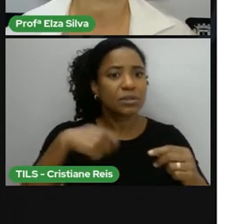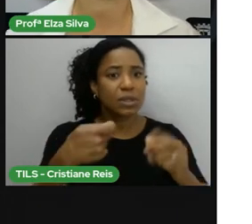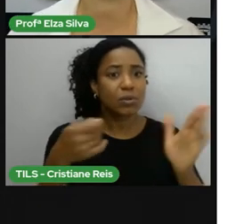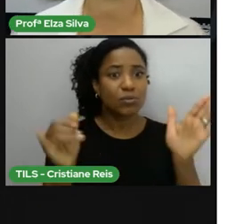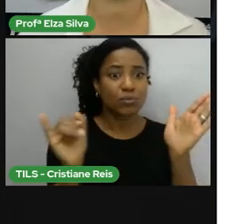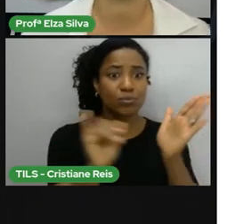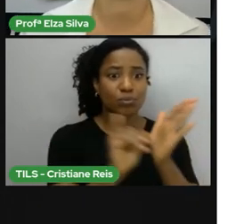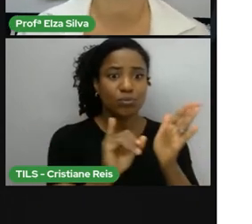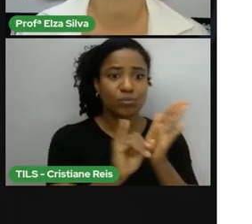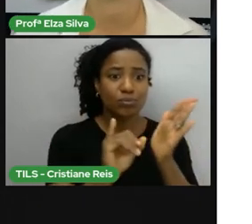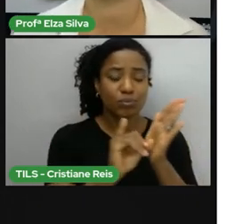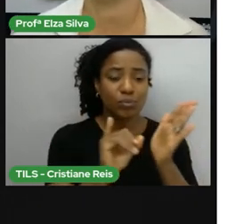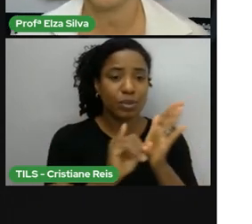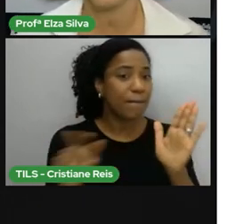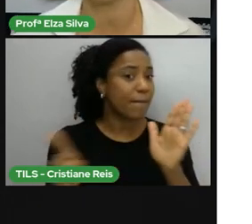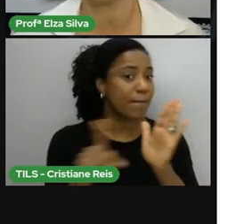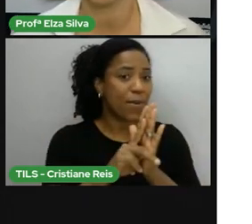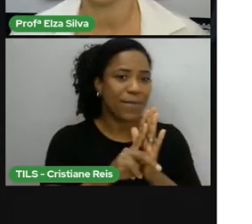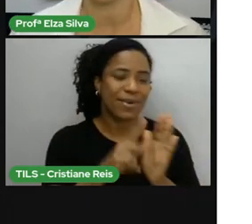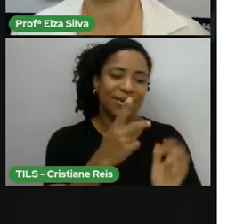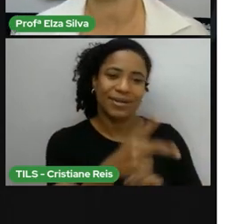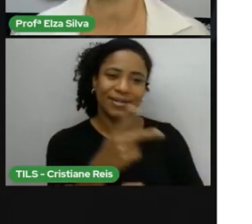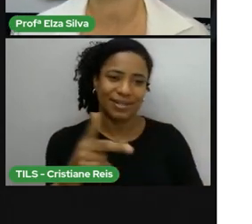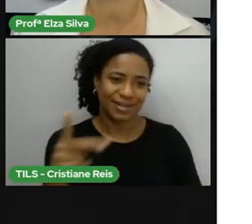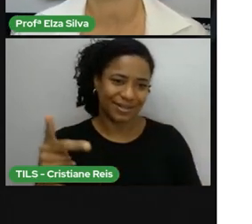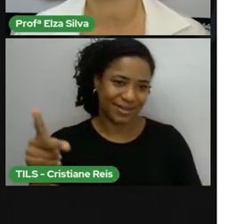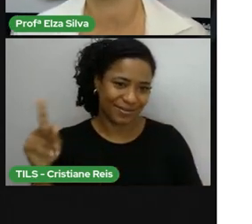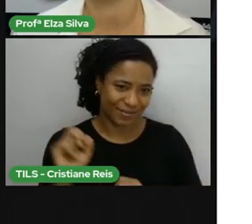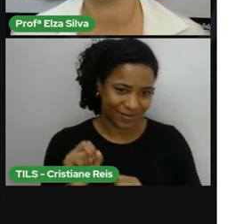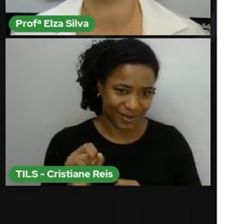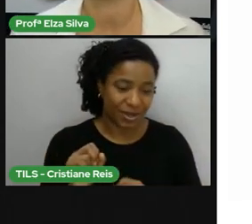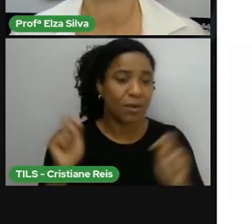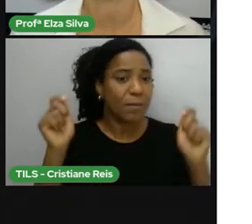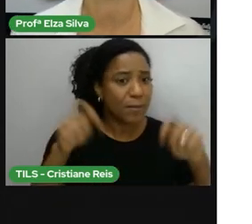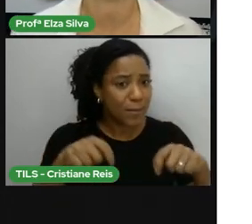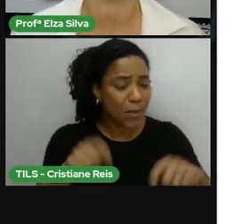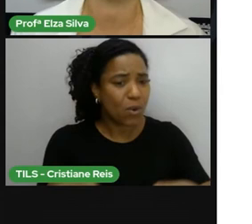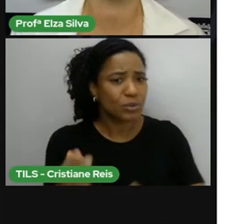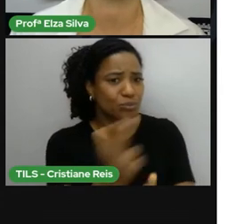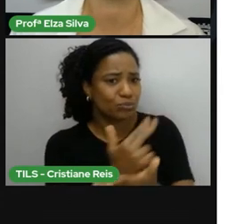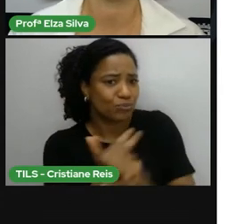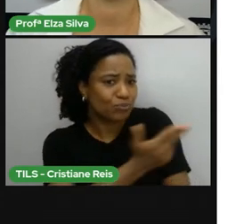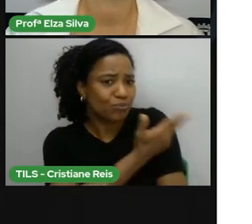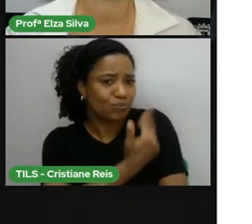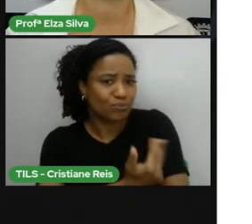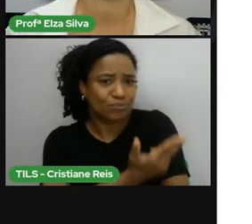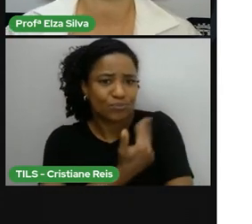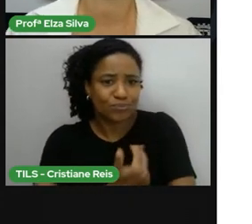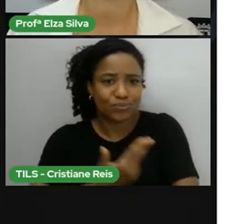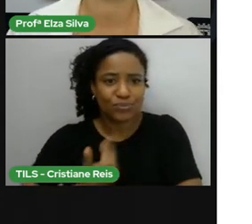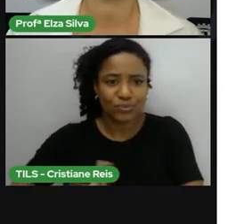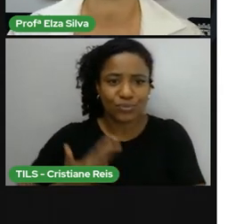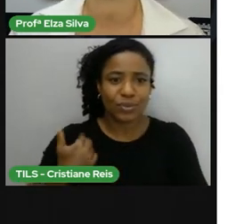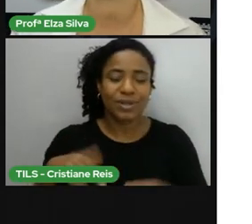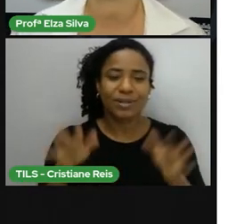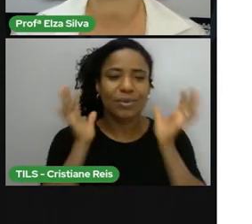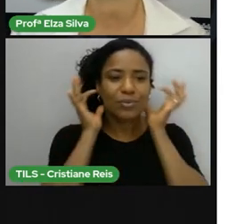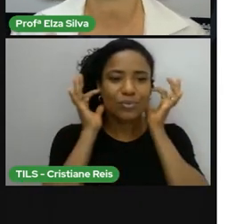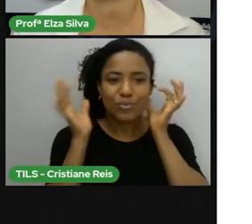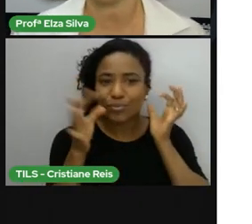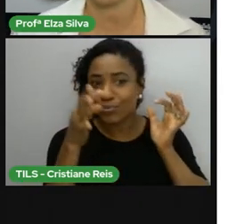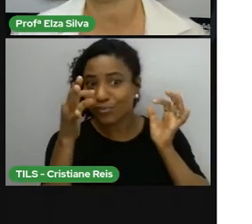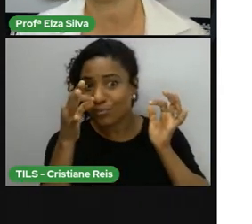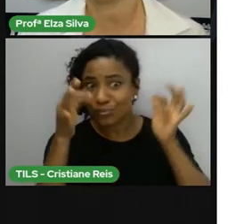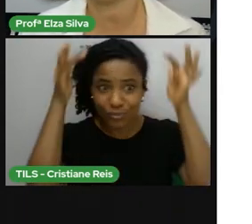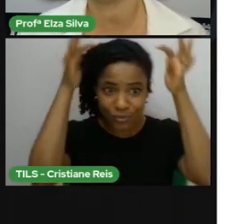imagens Vocês podem Conhecer um pouco Mais Além da pintura Dos ornamentos Também A maneira De vestir